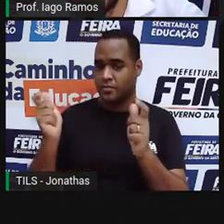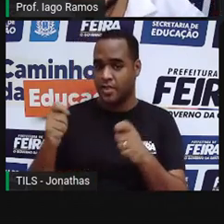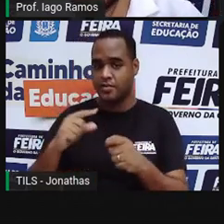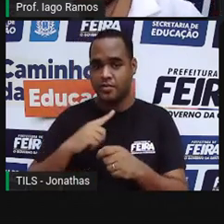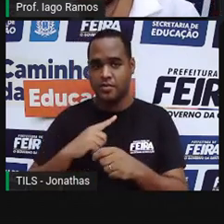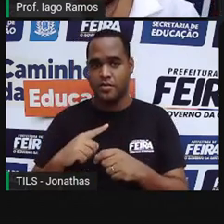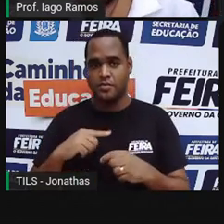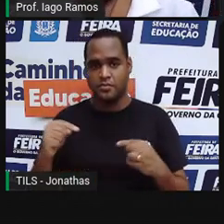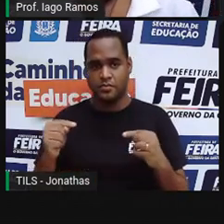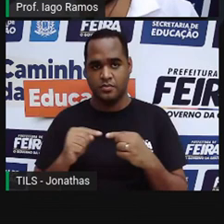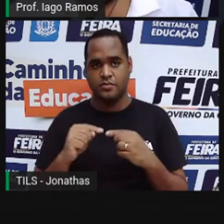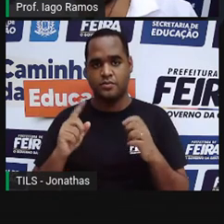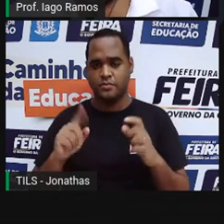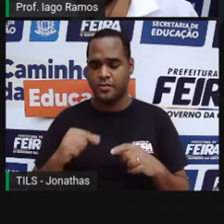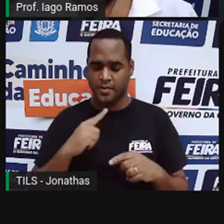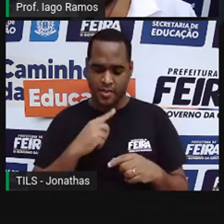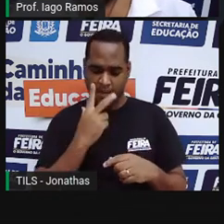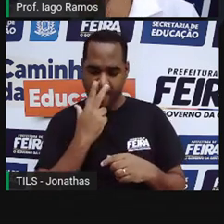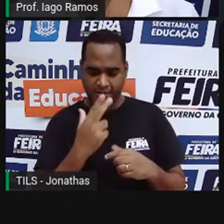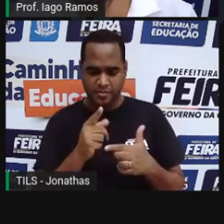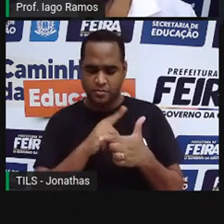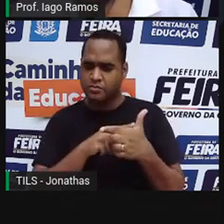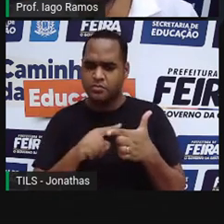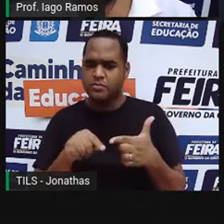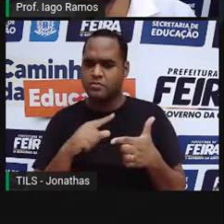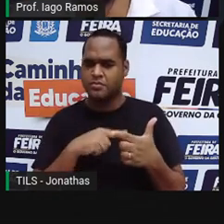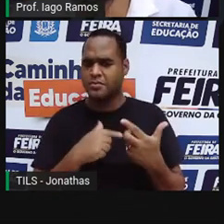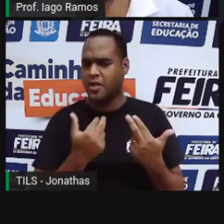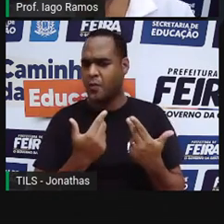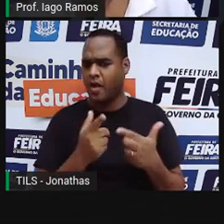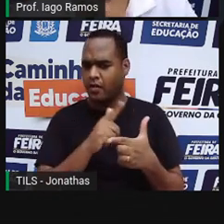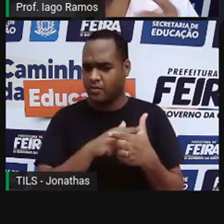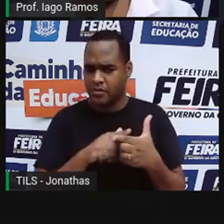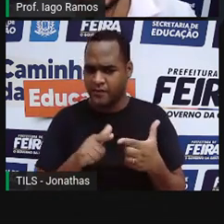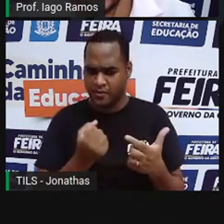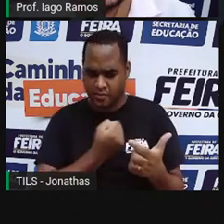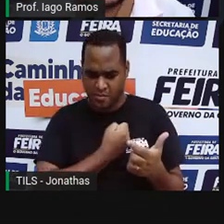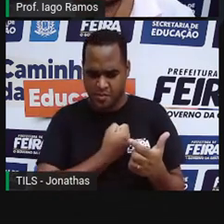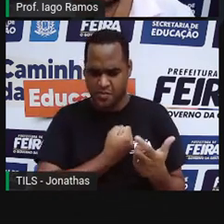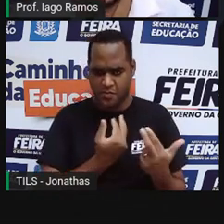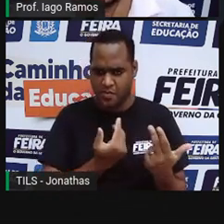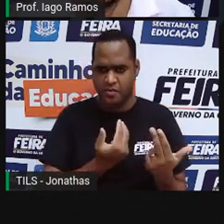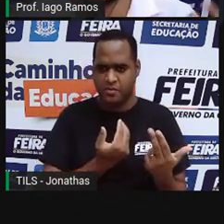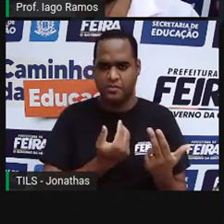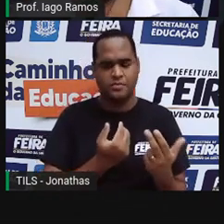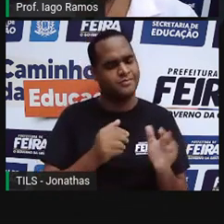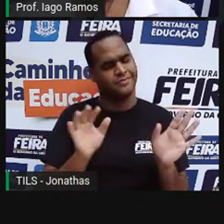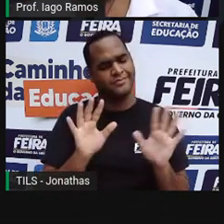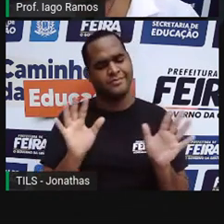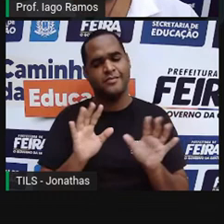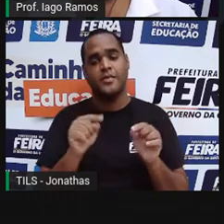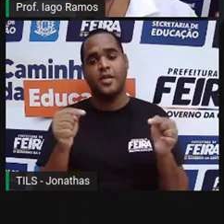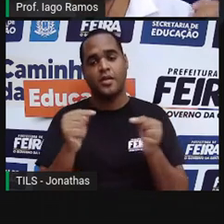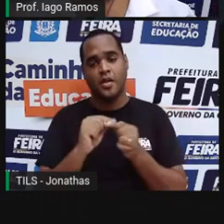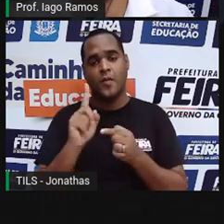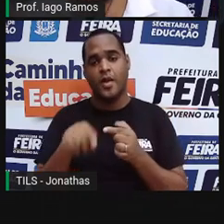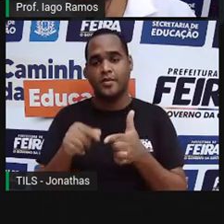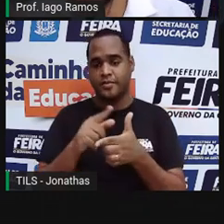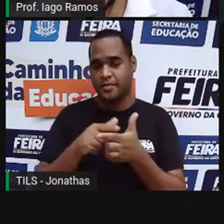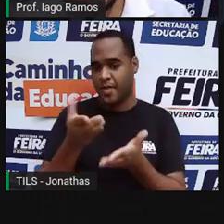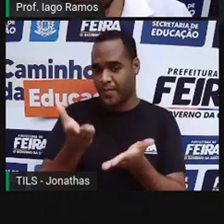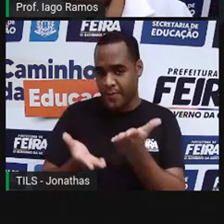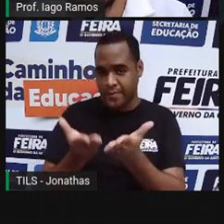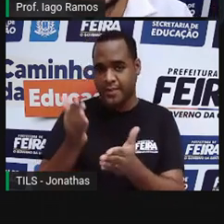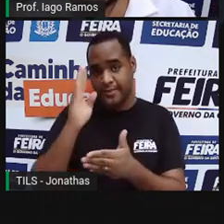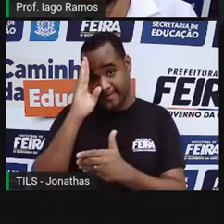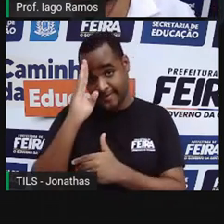número e a outra diminuir dividindo, não vai ser a divisão pelo mesmo número. Então, não tem proporcionalidade